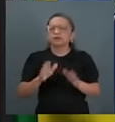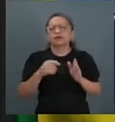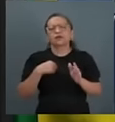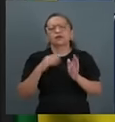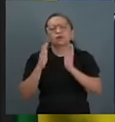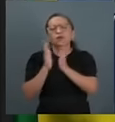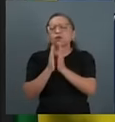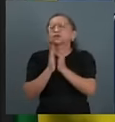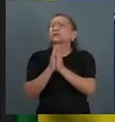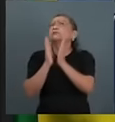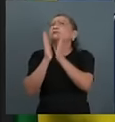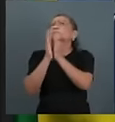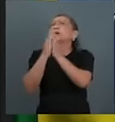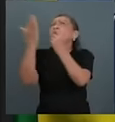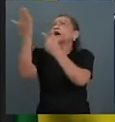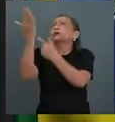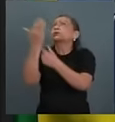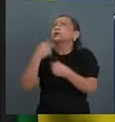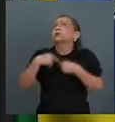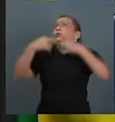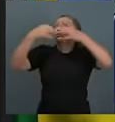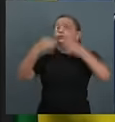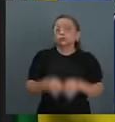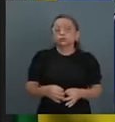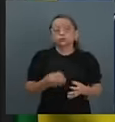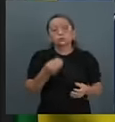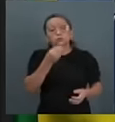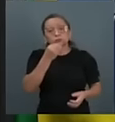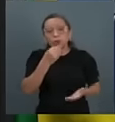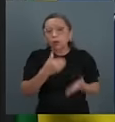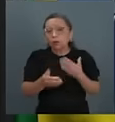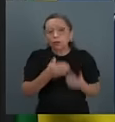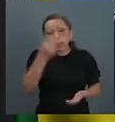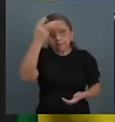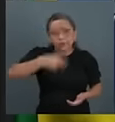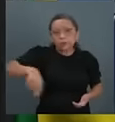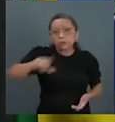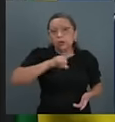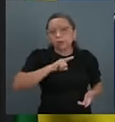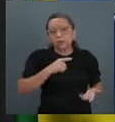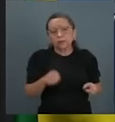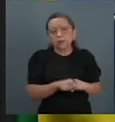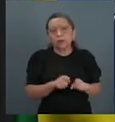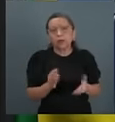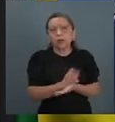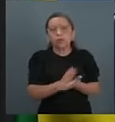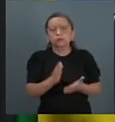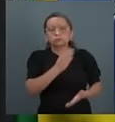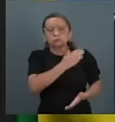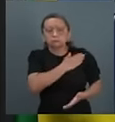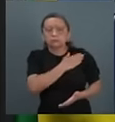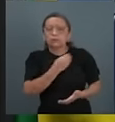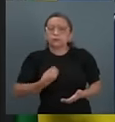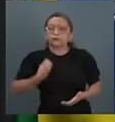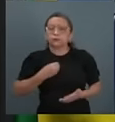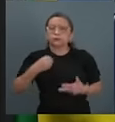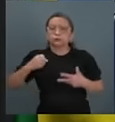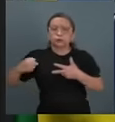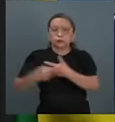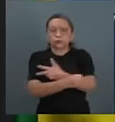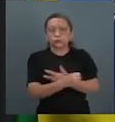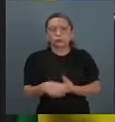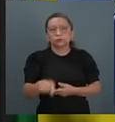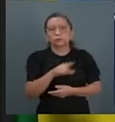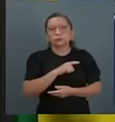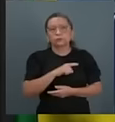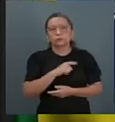ser o mais justo possível. E ser justo, gente, poderia ser qualquer um que estivesse na situação que alguns patriotas estão do dia 8. Estão